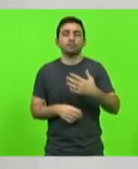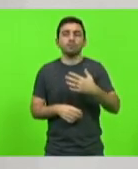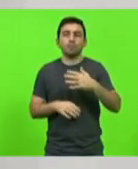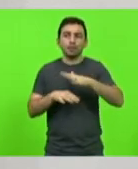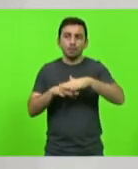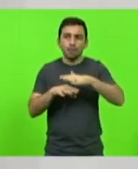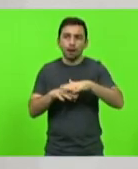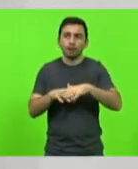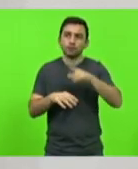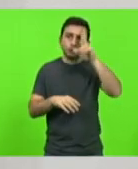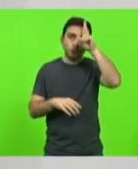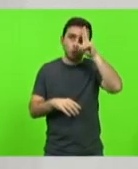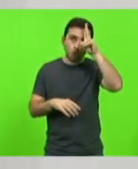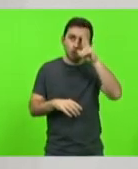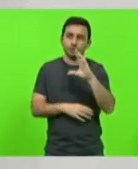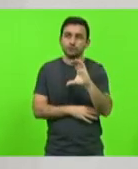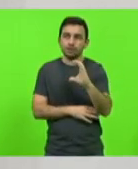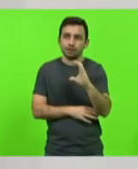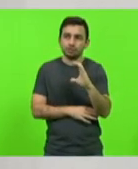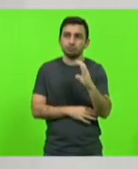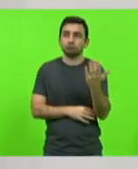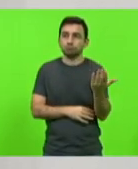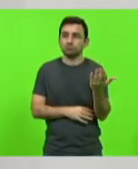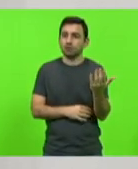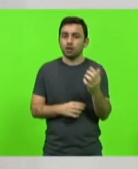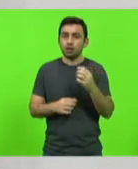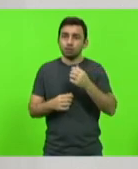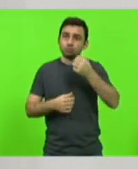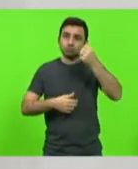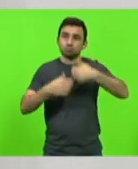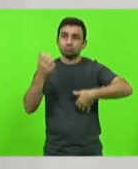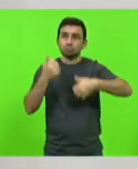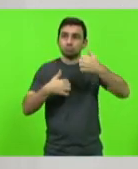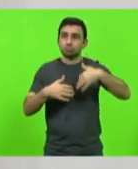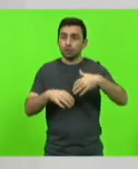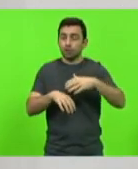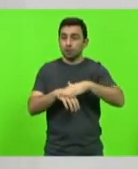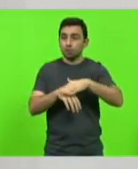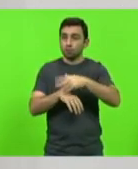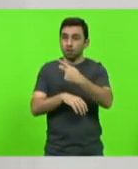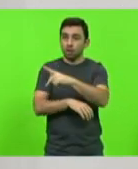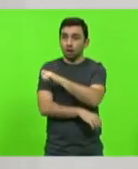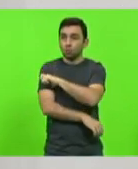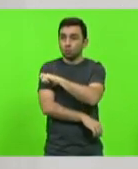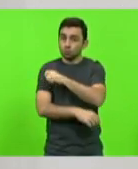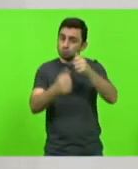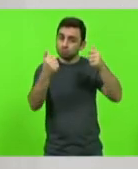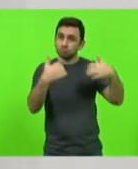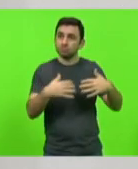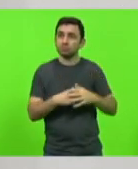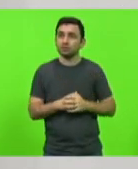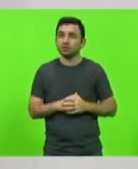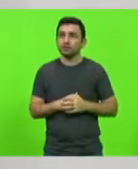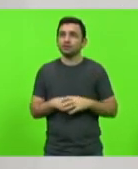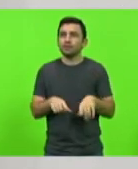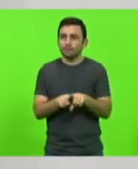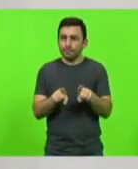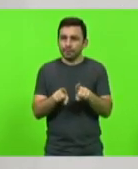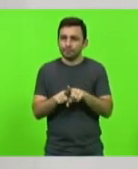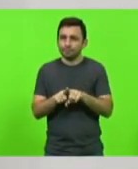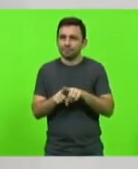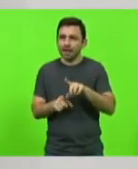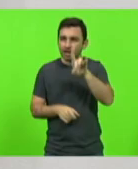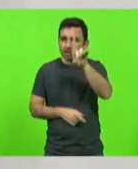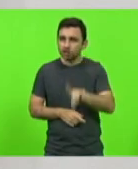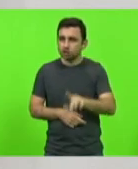história, das ciências. São relatos dos próprios estudantes. A diretora Marciléa Pereira